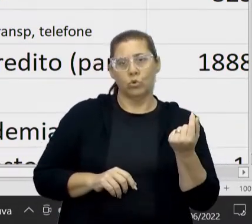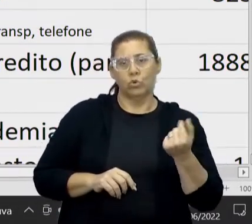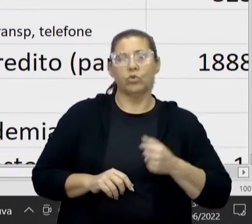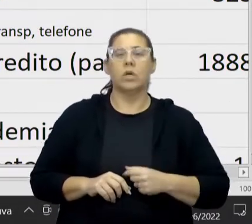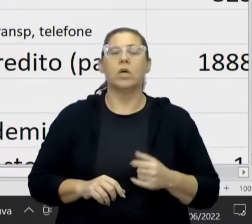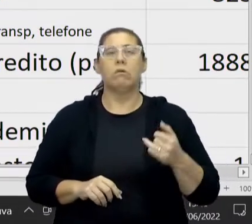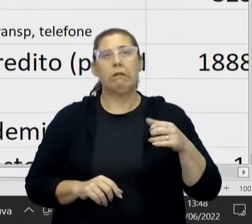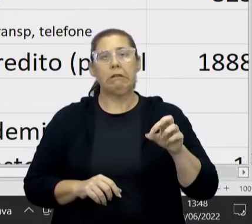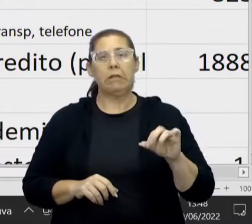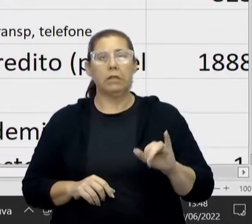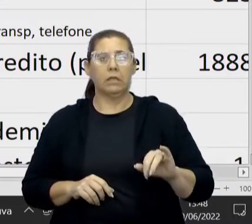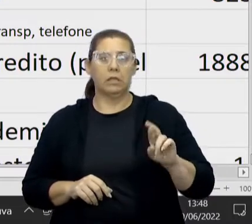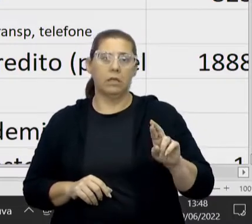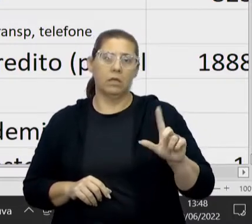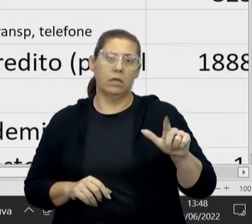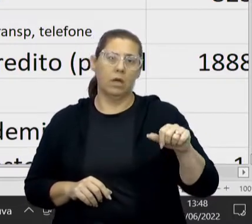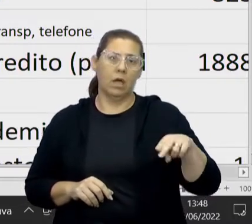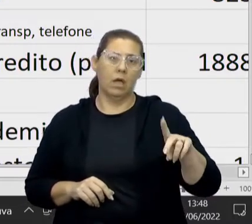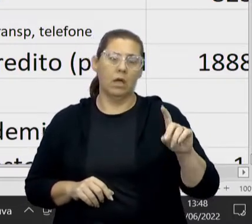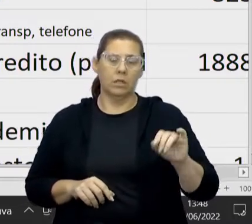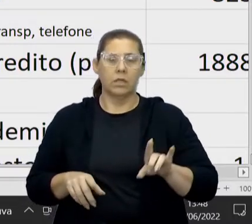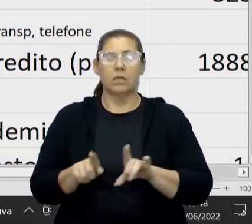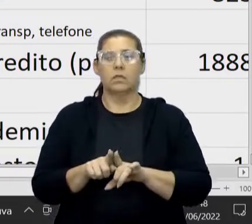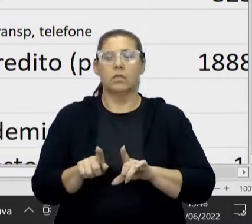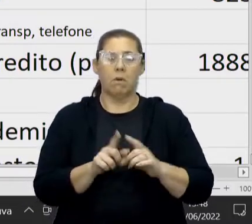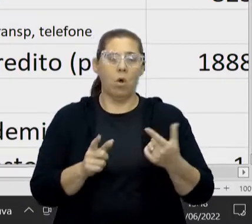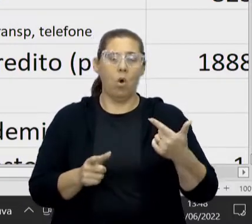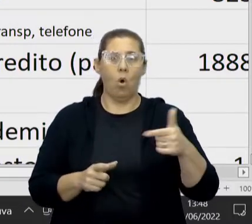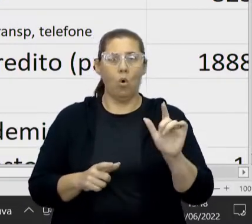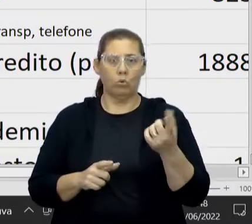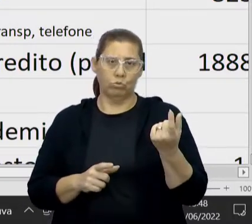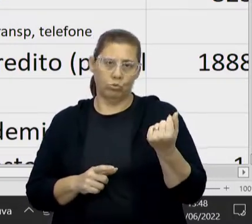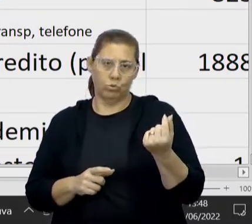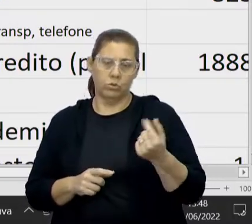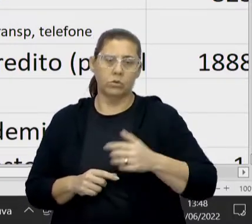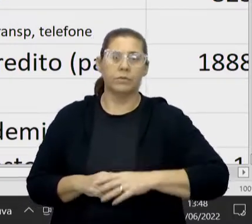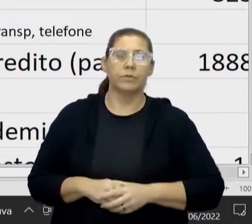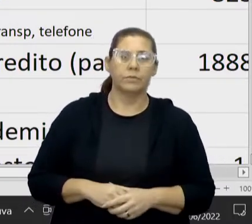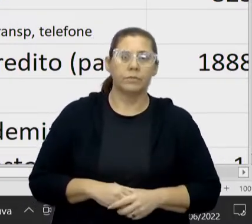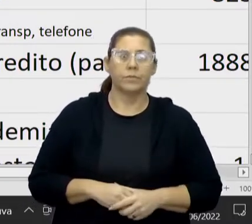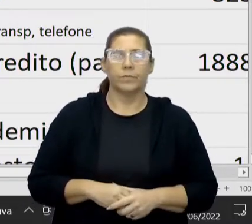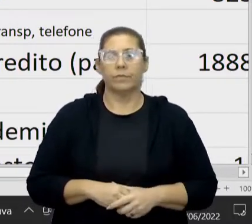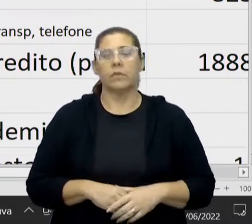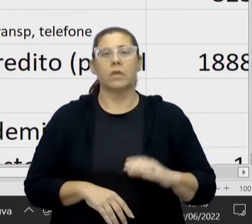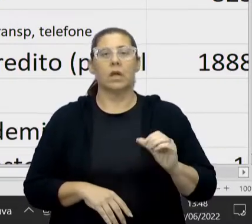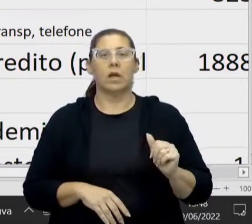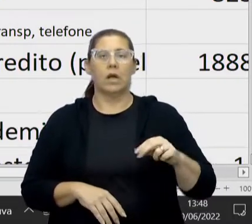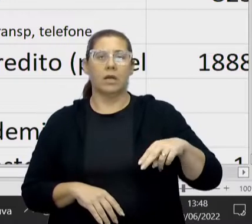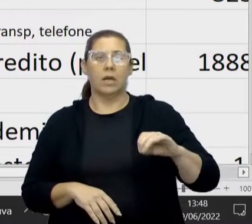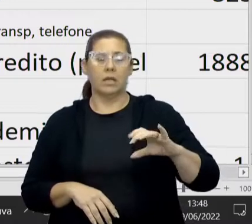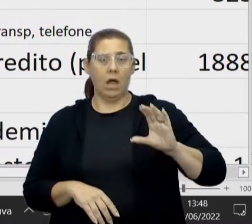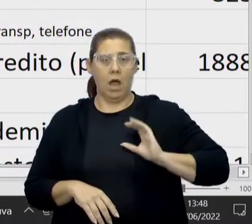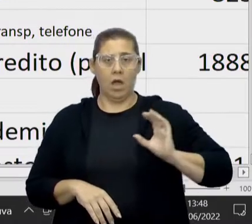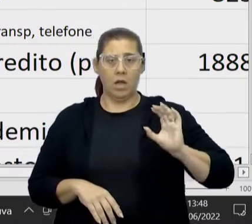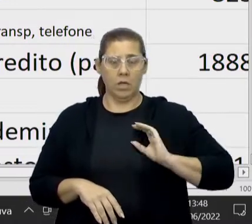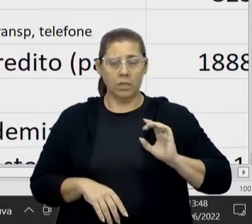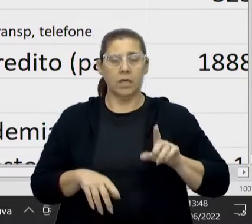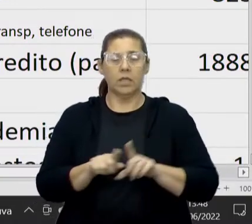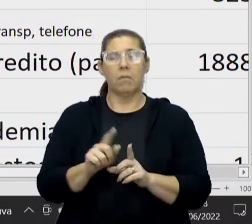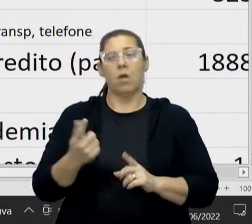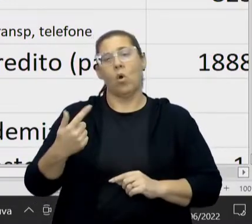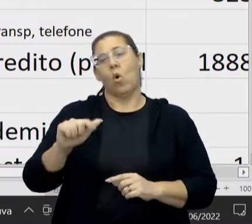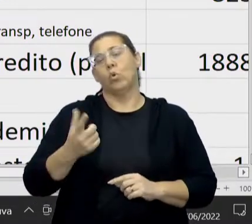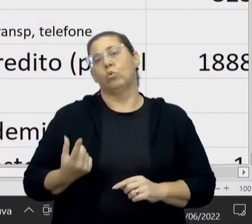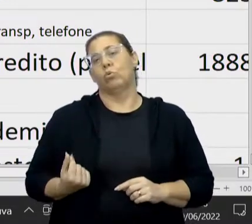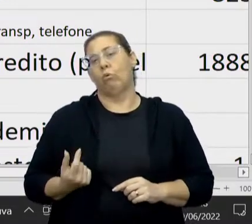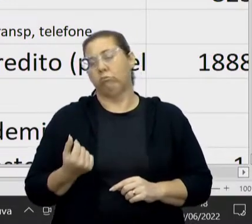Era outro dinheiro. No próprio Canadá, que ela também pensou, né? O Canadá também são outros valores. Então, a